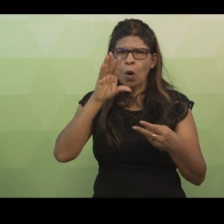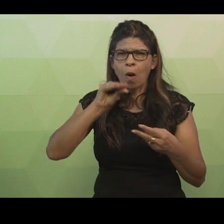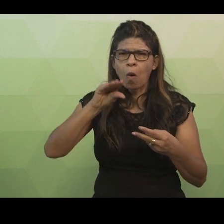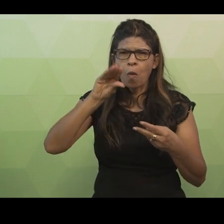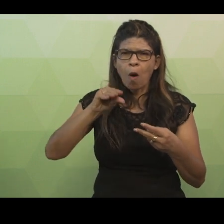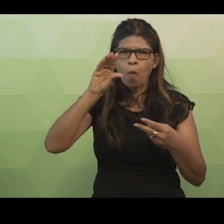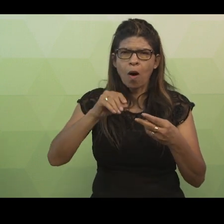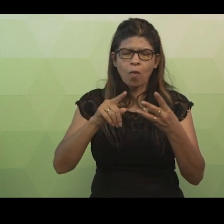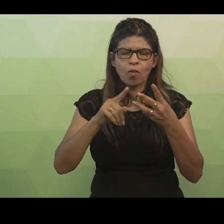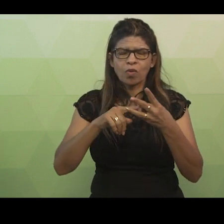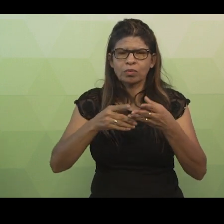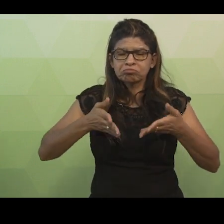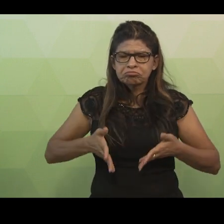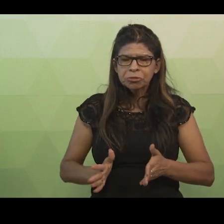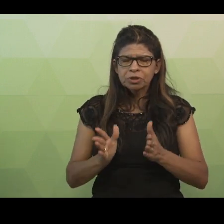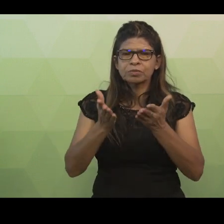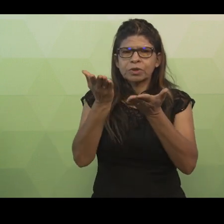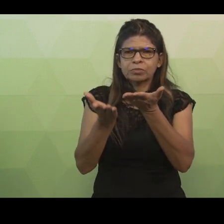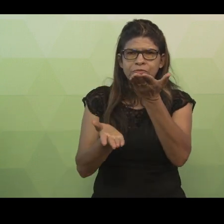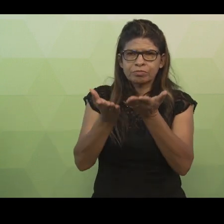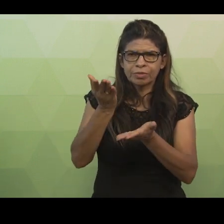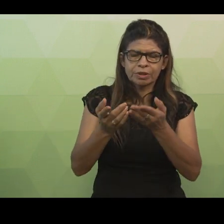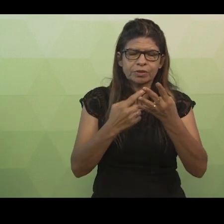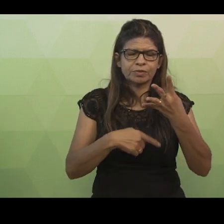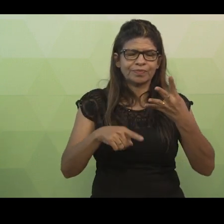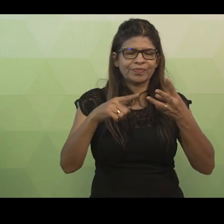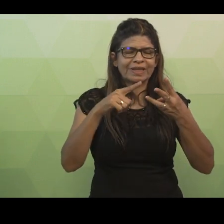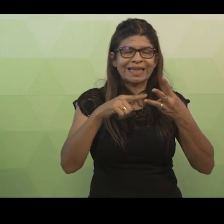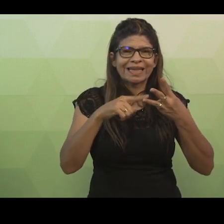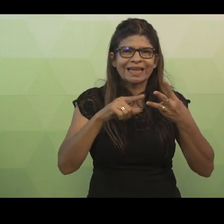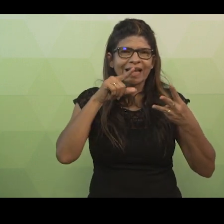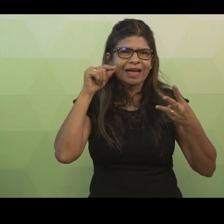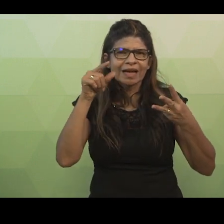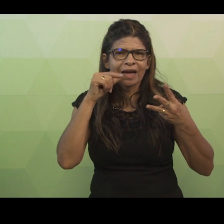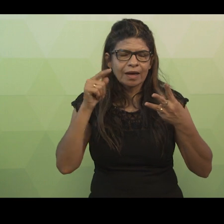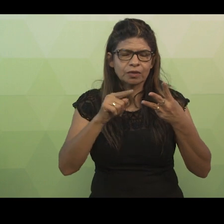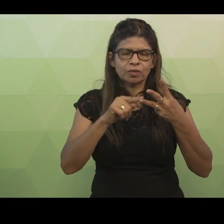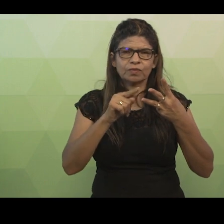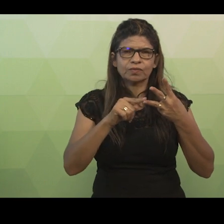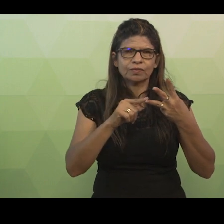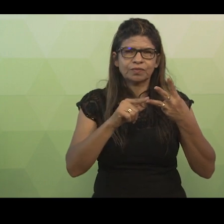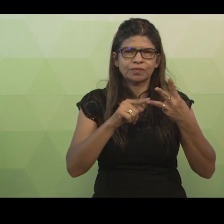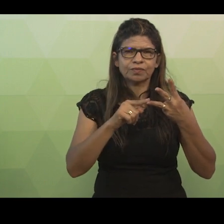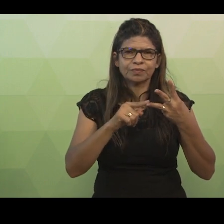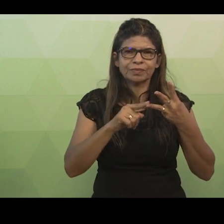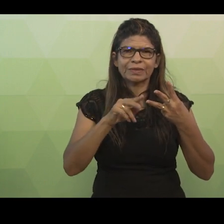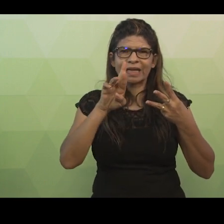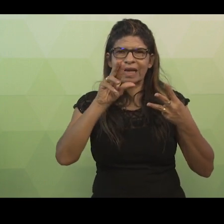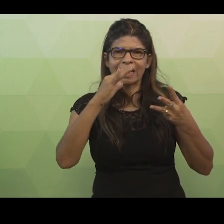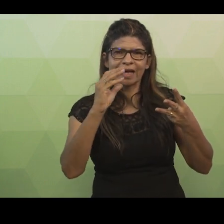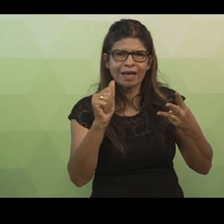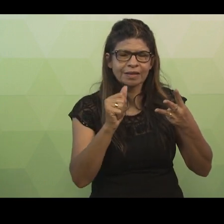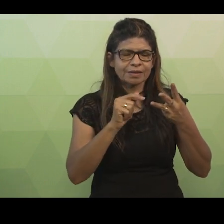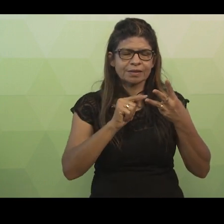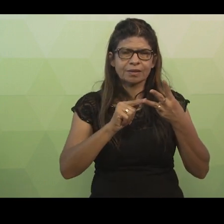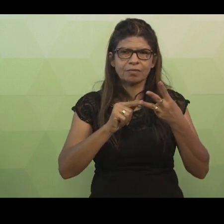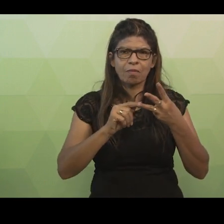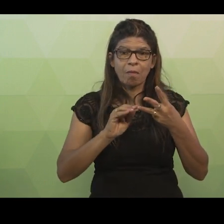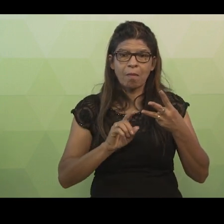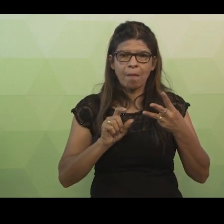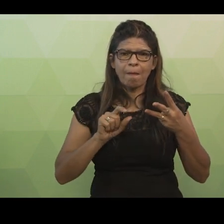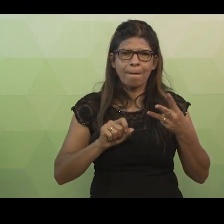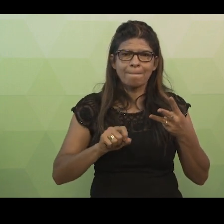nascimento e peso. E para a classe gato, os atributos são raça, altura do pulo,